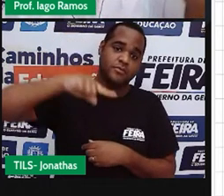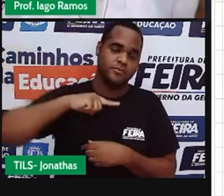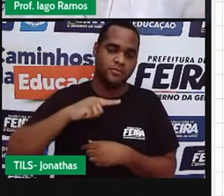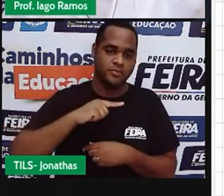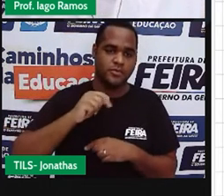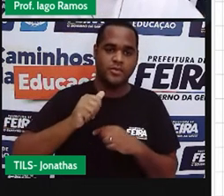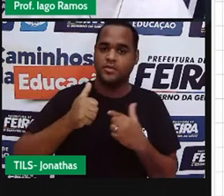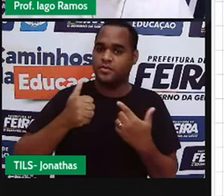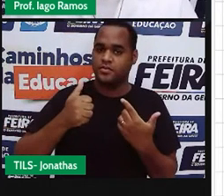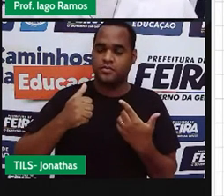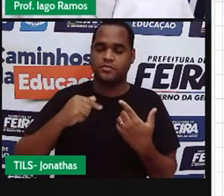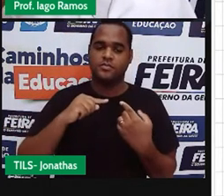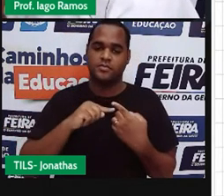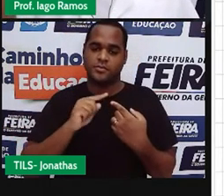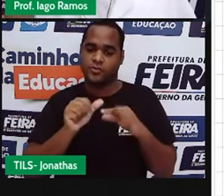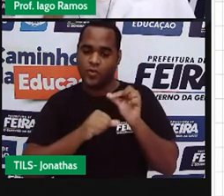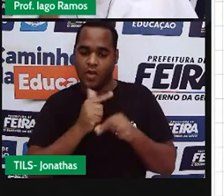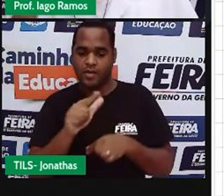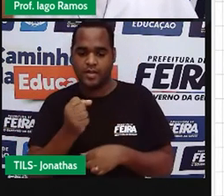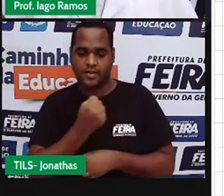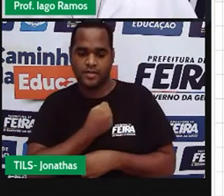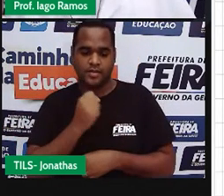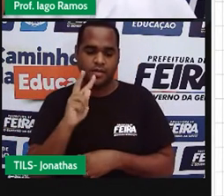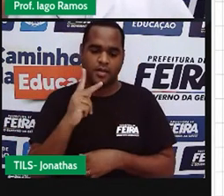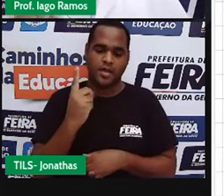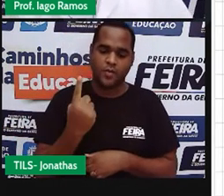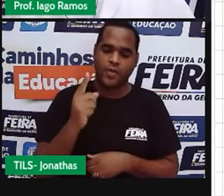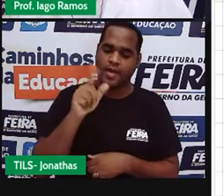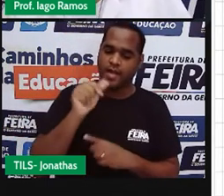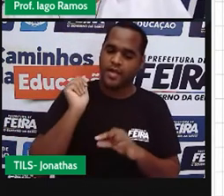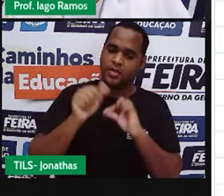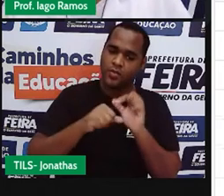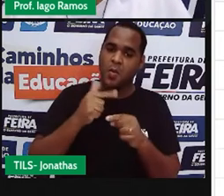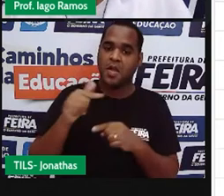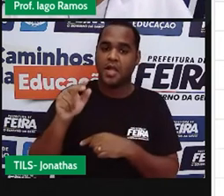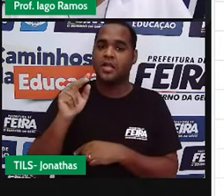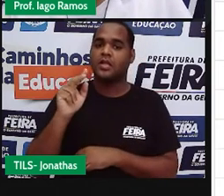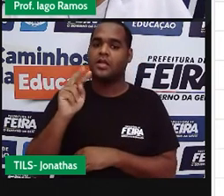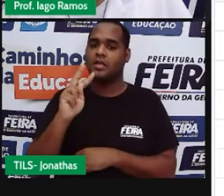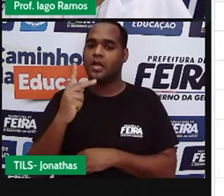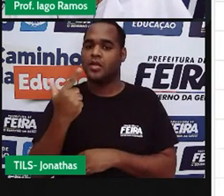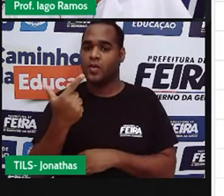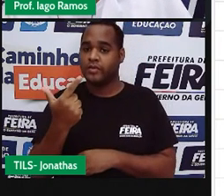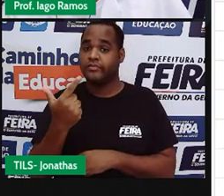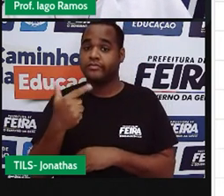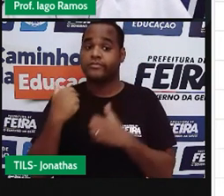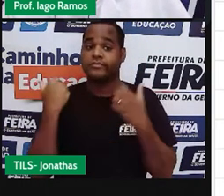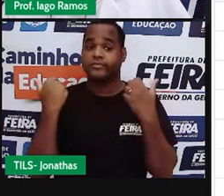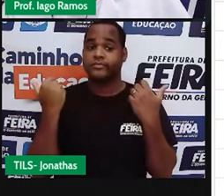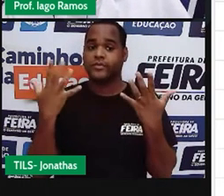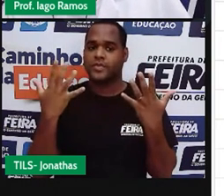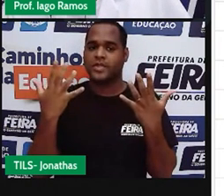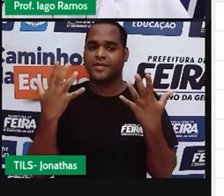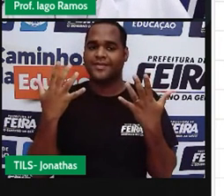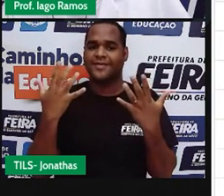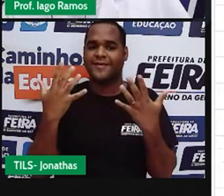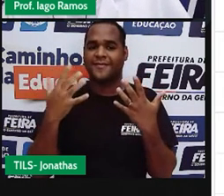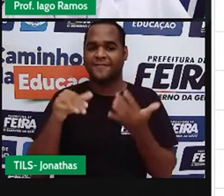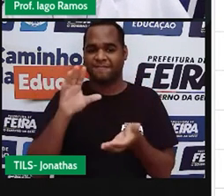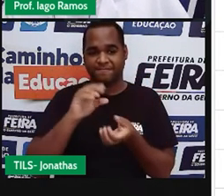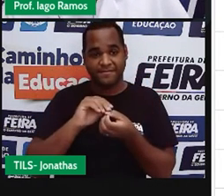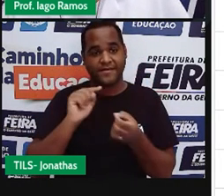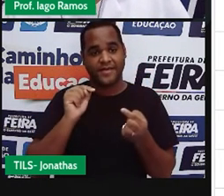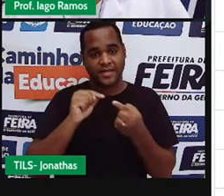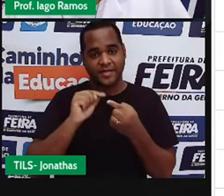e faz a distância até o H1 vai dar igual à distância do H2. Então, lá na situação